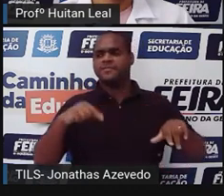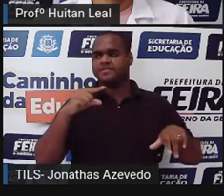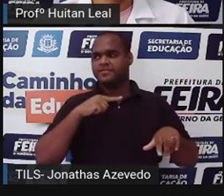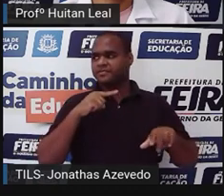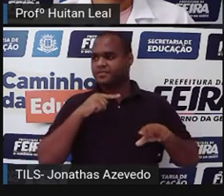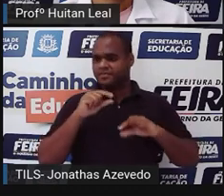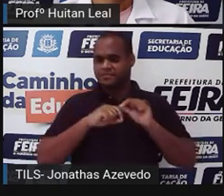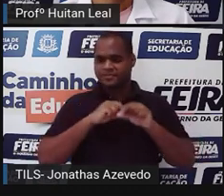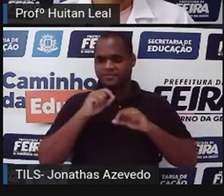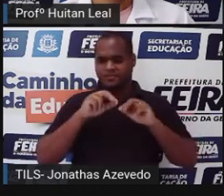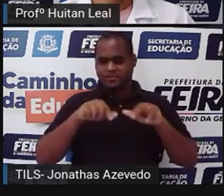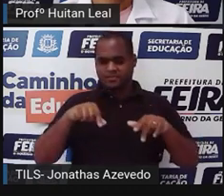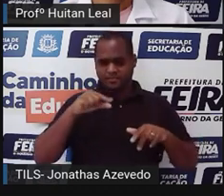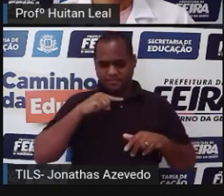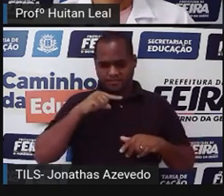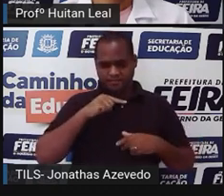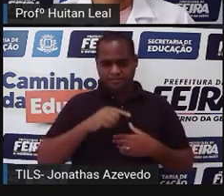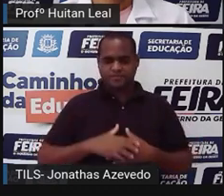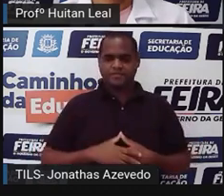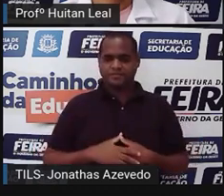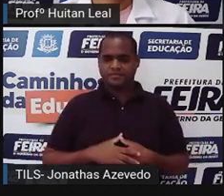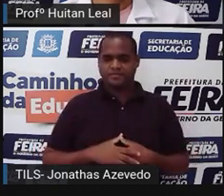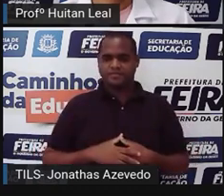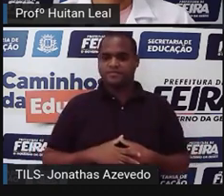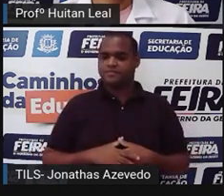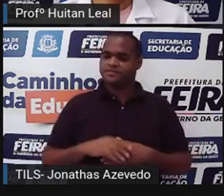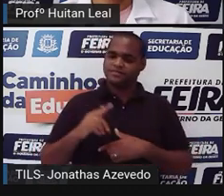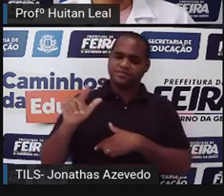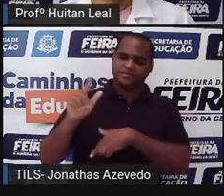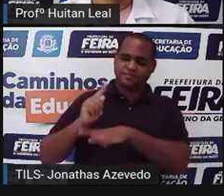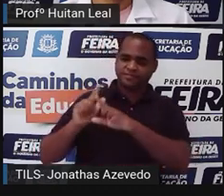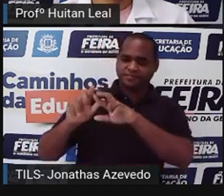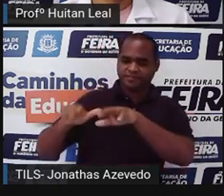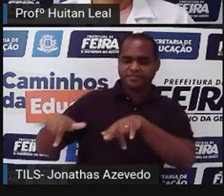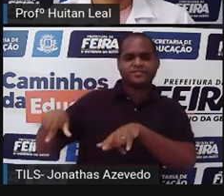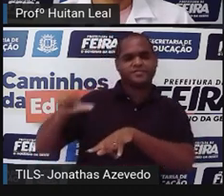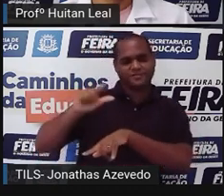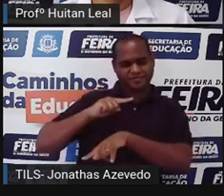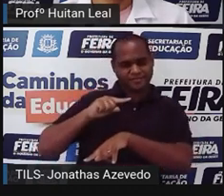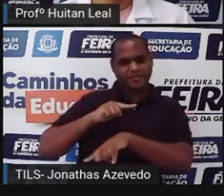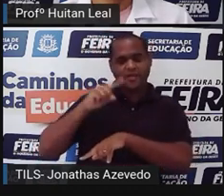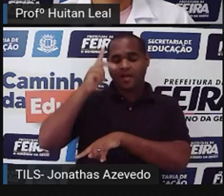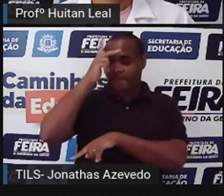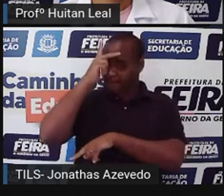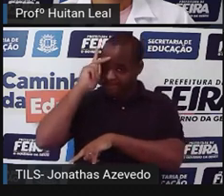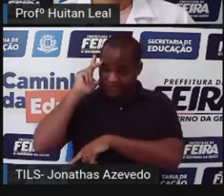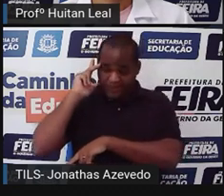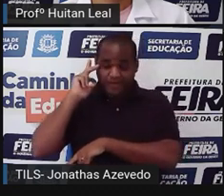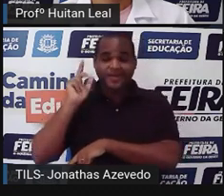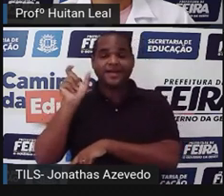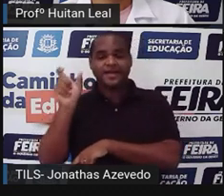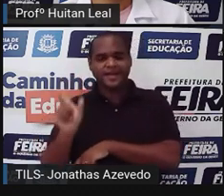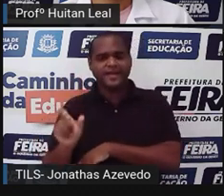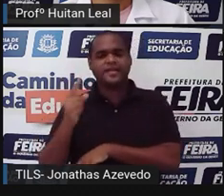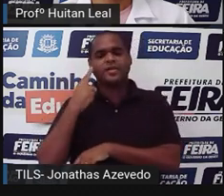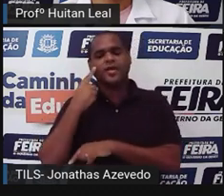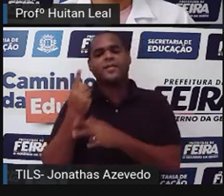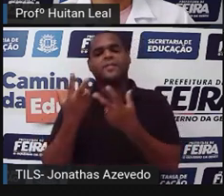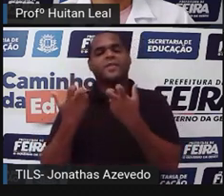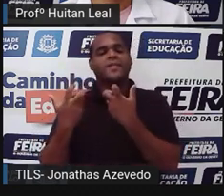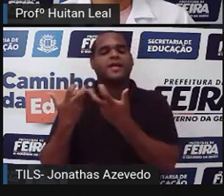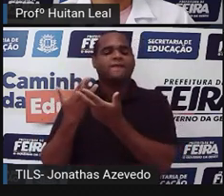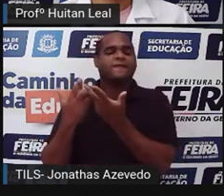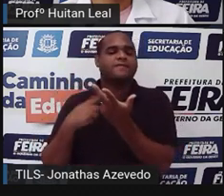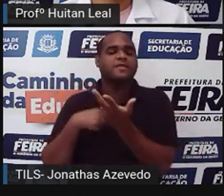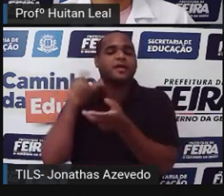fantasiosos. E os outros fatos, as pessoas, a gente percebe que há